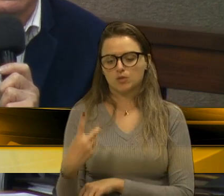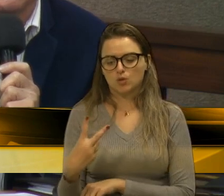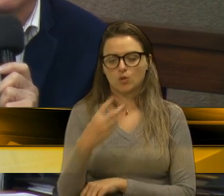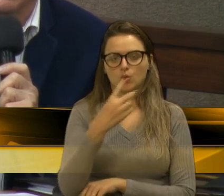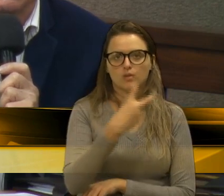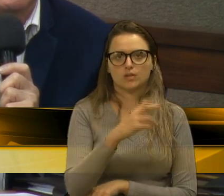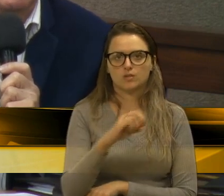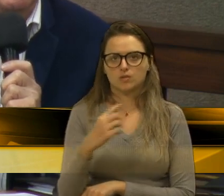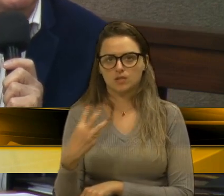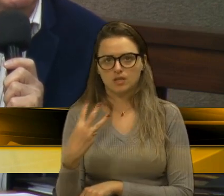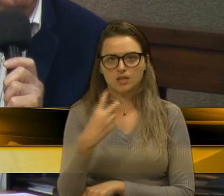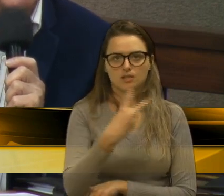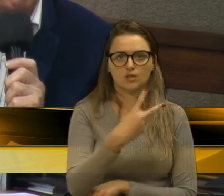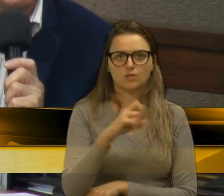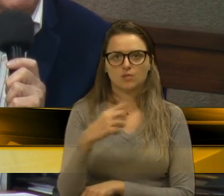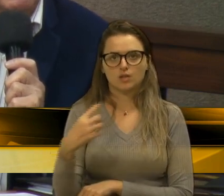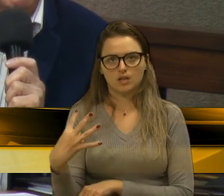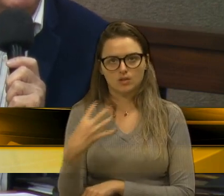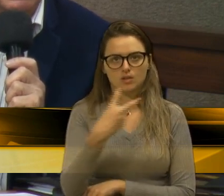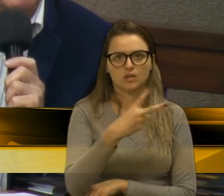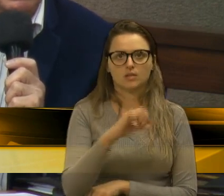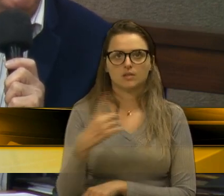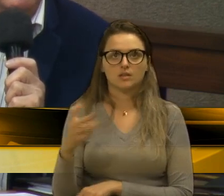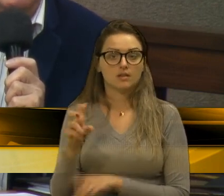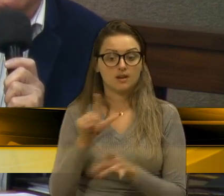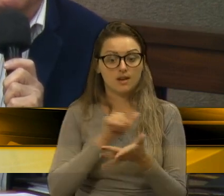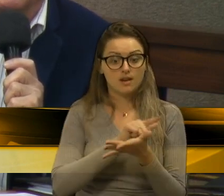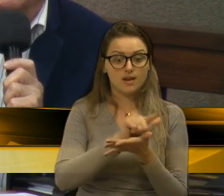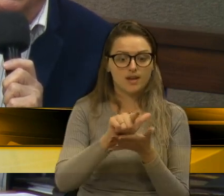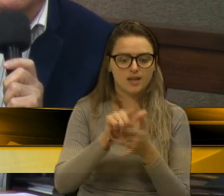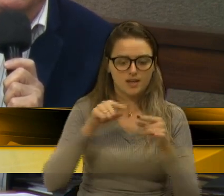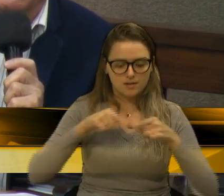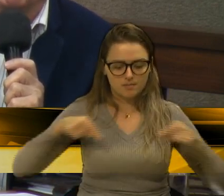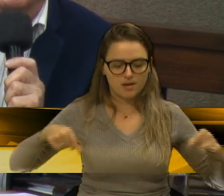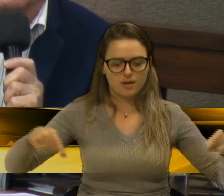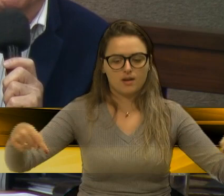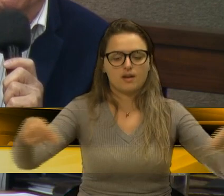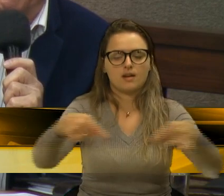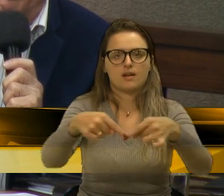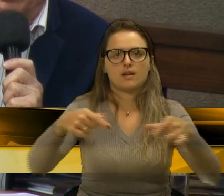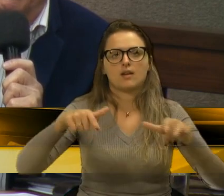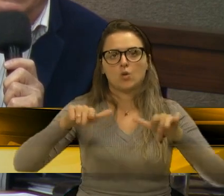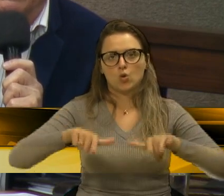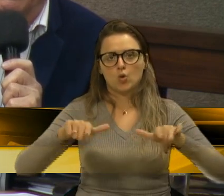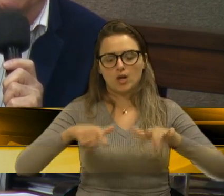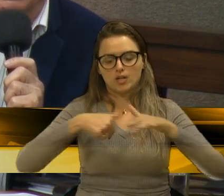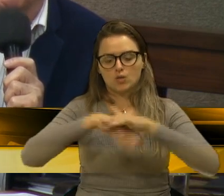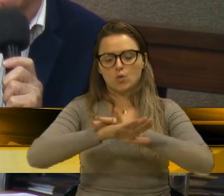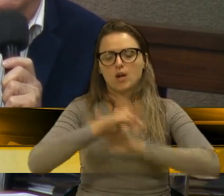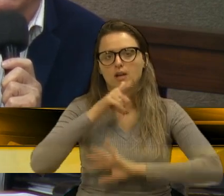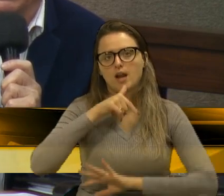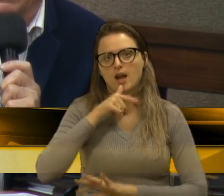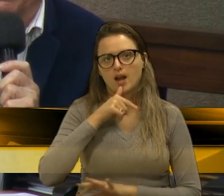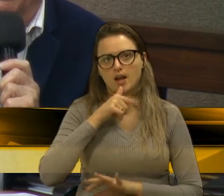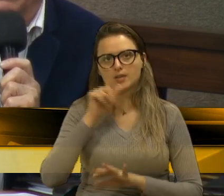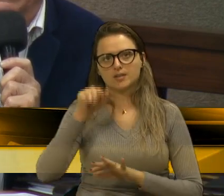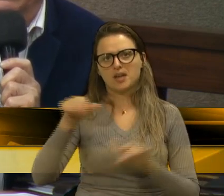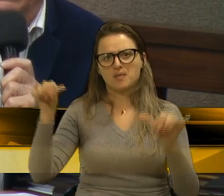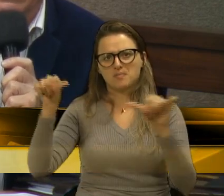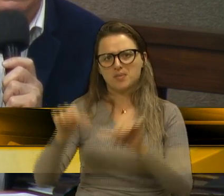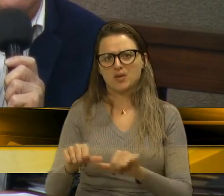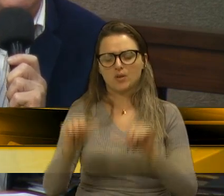14 e 15. Então, limpem os tanques de contenção existentes, que já fazem muito mais do que ficar publicando essas